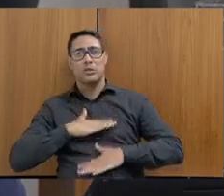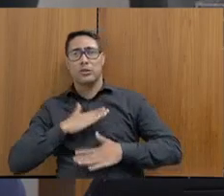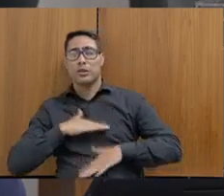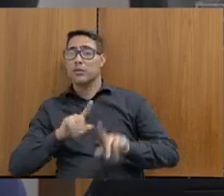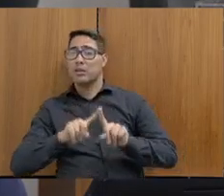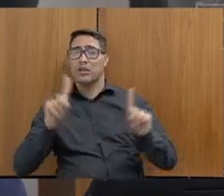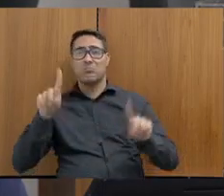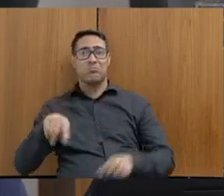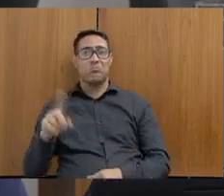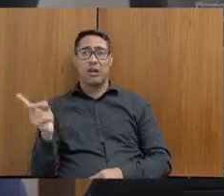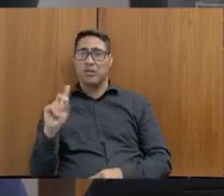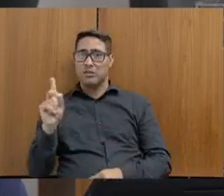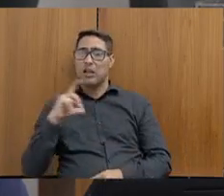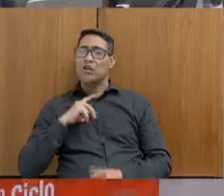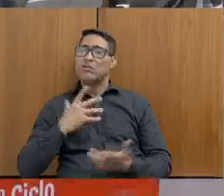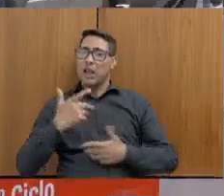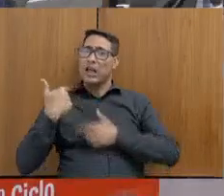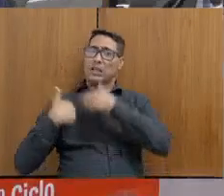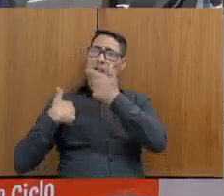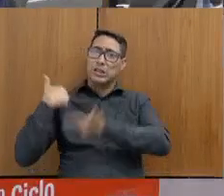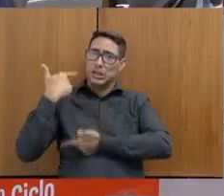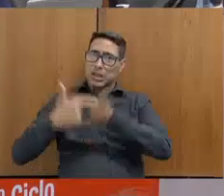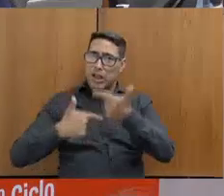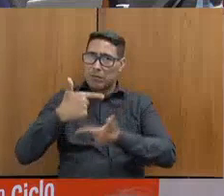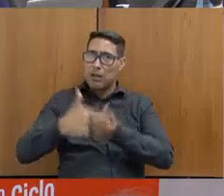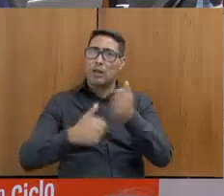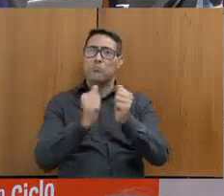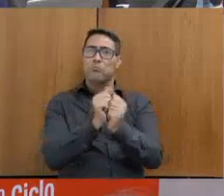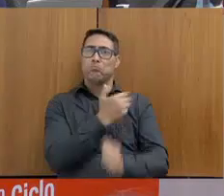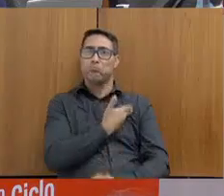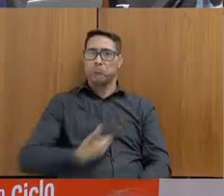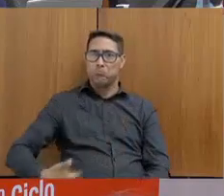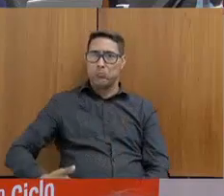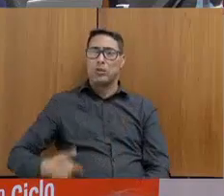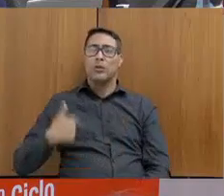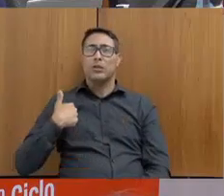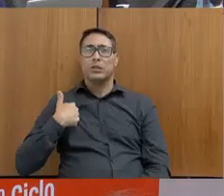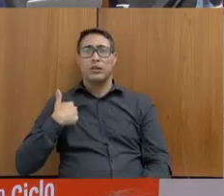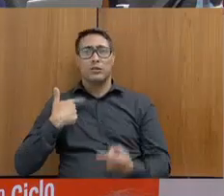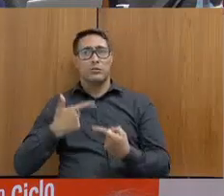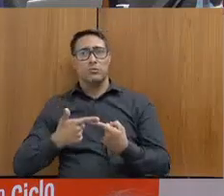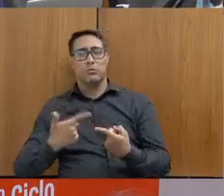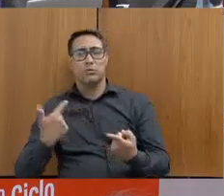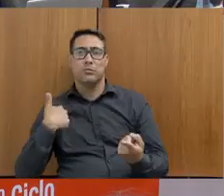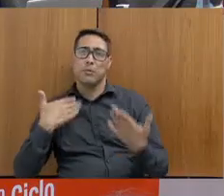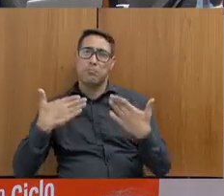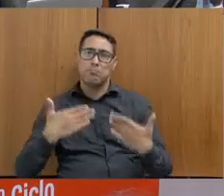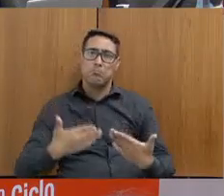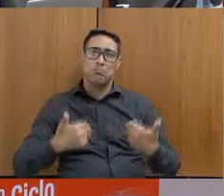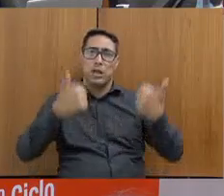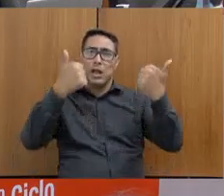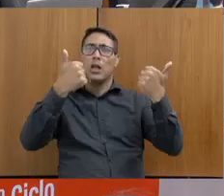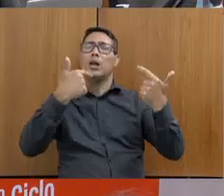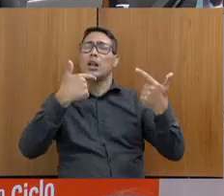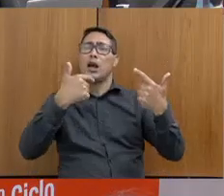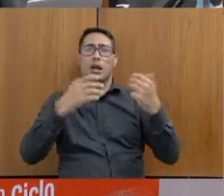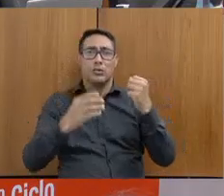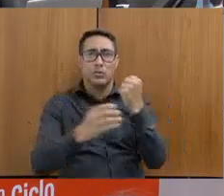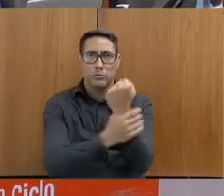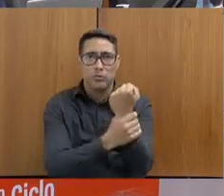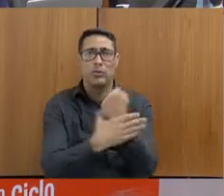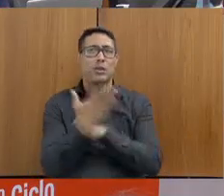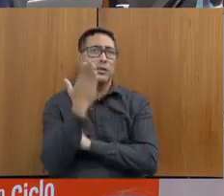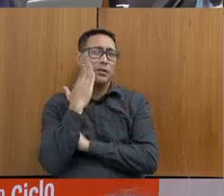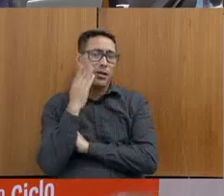aqui conseguido também trabalhar junto com o Estado para melhorar a segurança. gente sabe que as adversidades, as dificuldades são